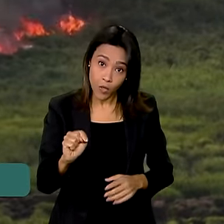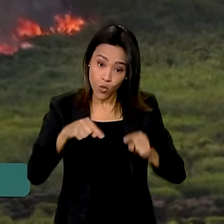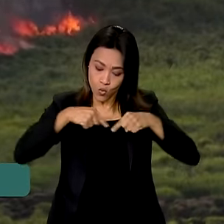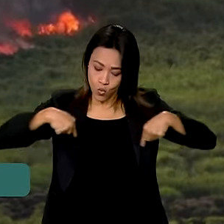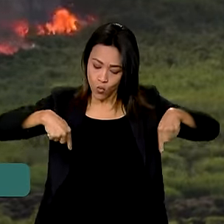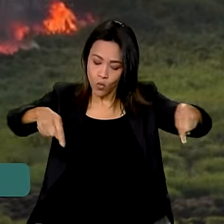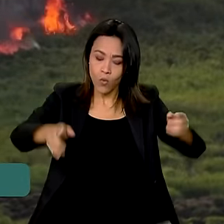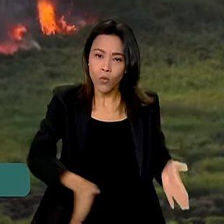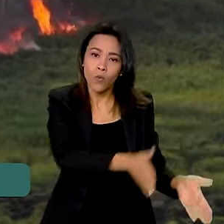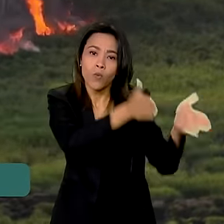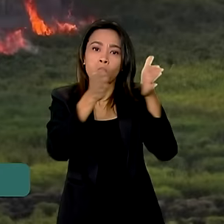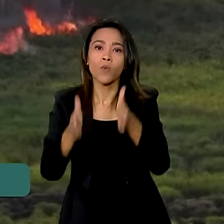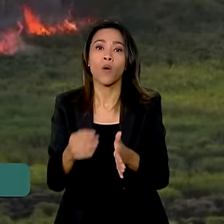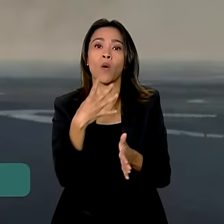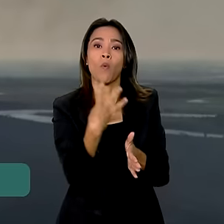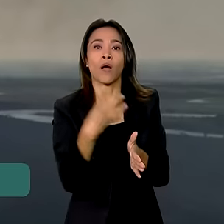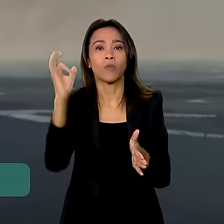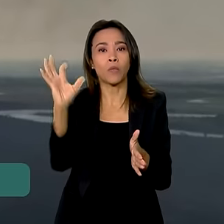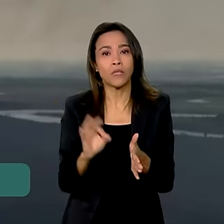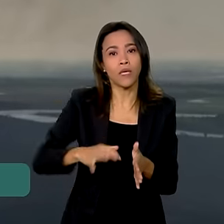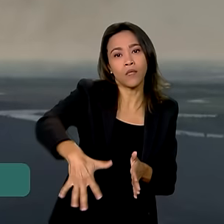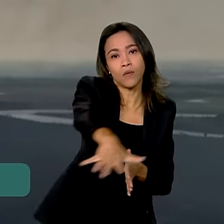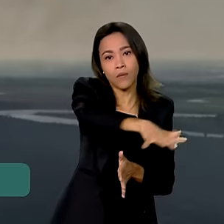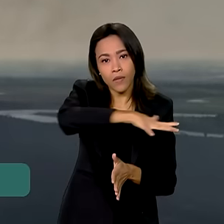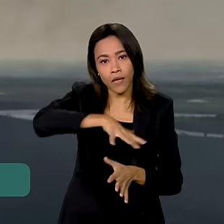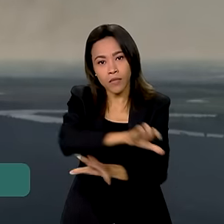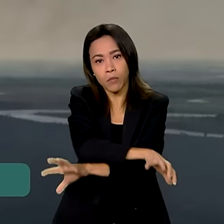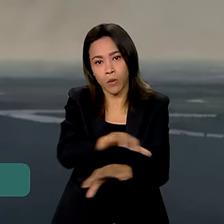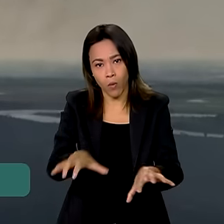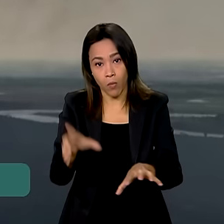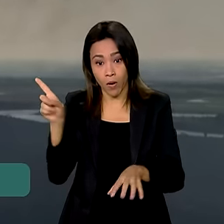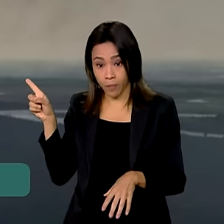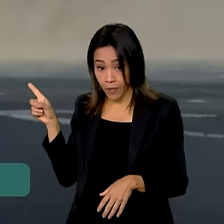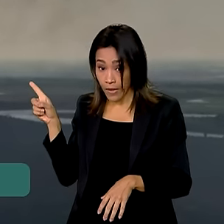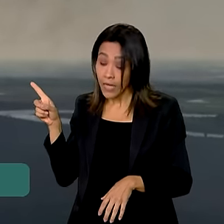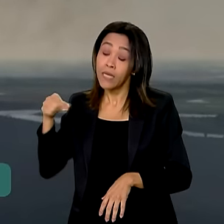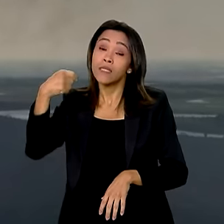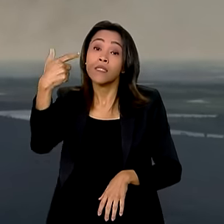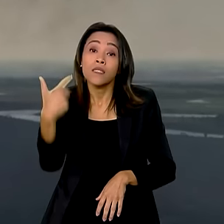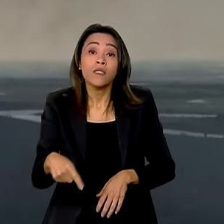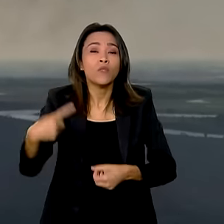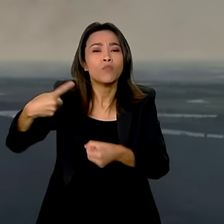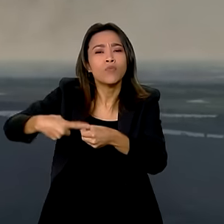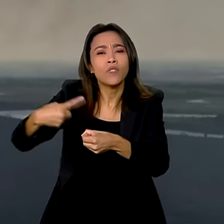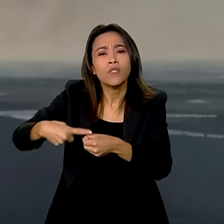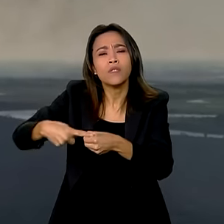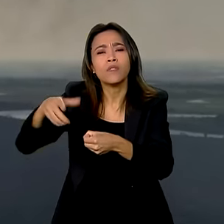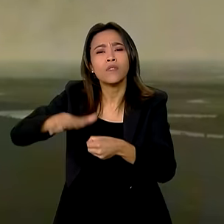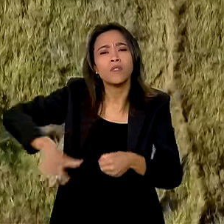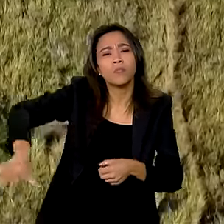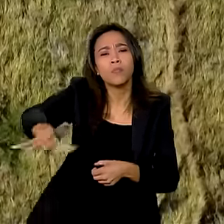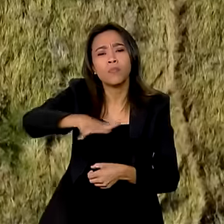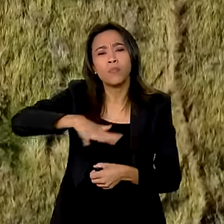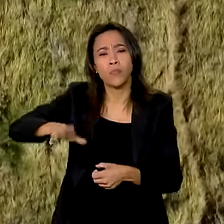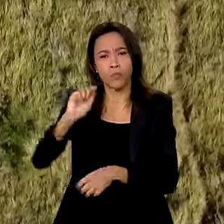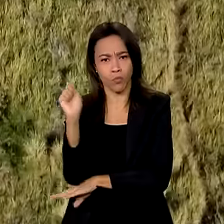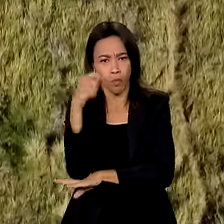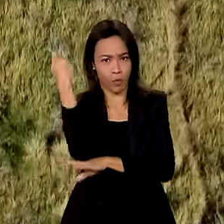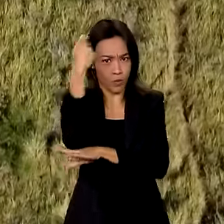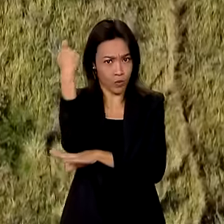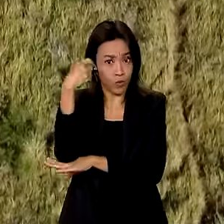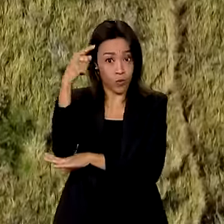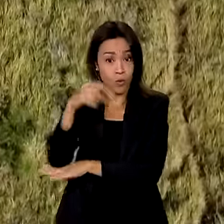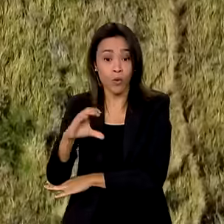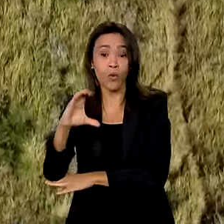4% da área total do bioma. O município de Corumbá, no Mato Grosso do Sul, concentra dois terços das